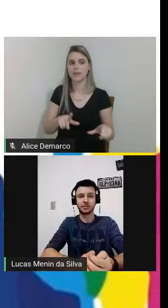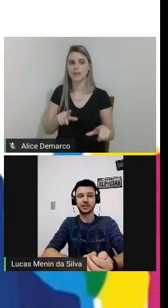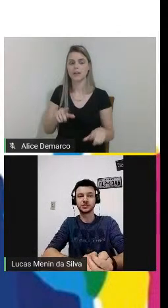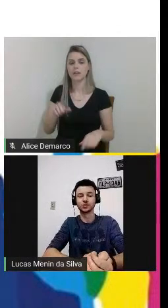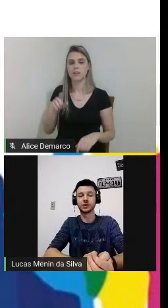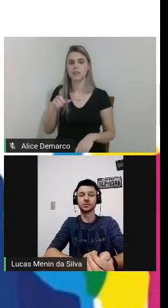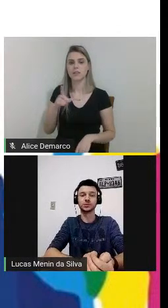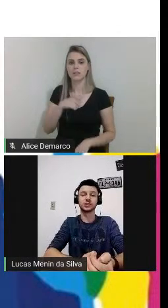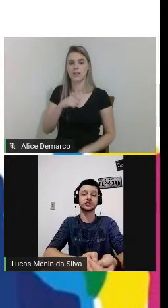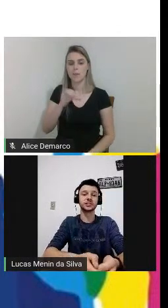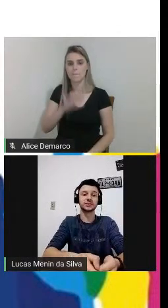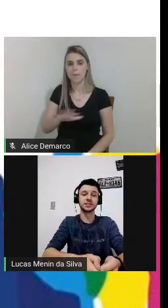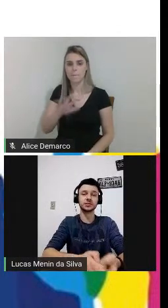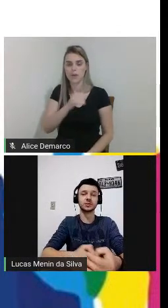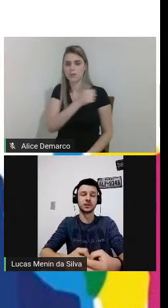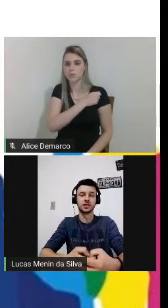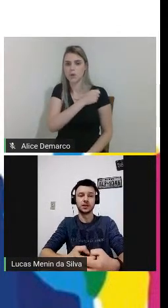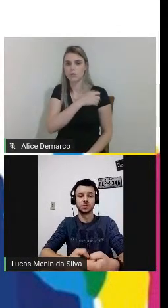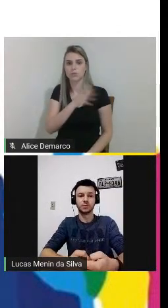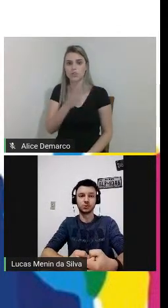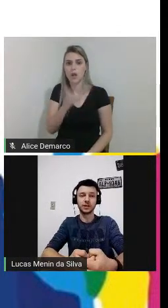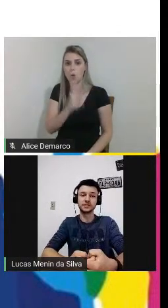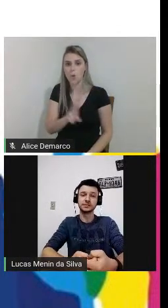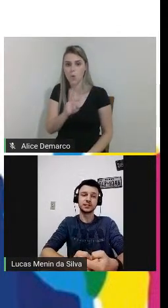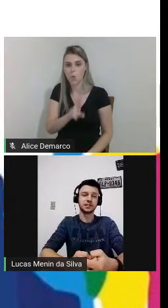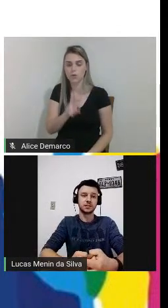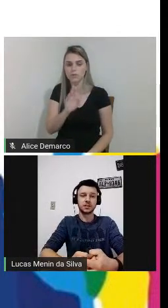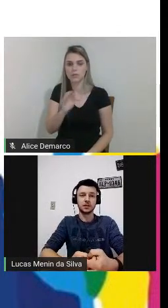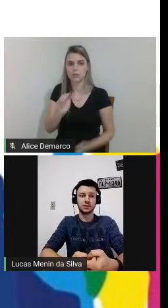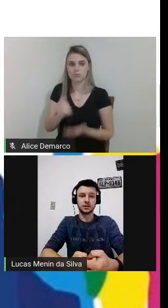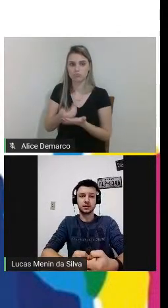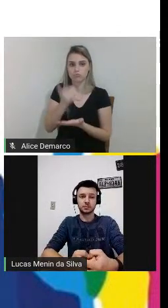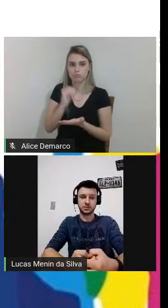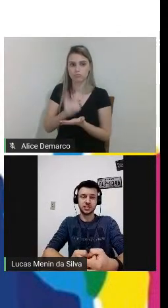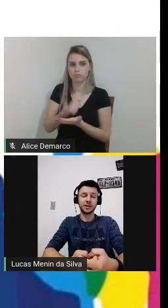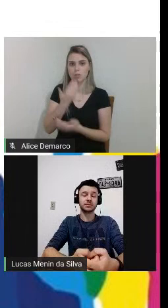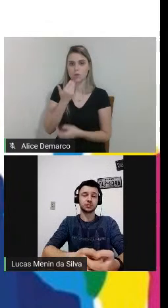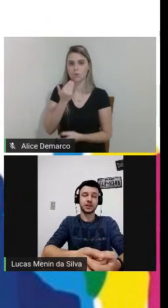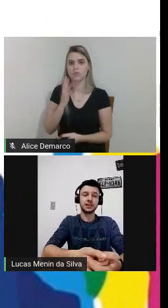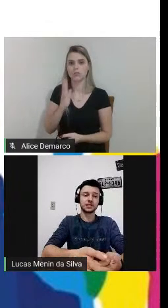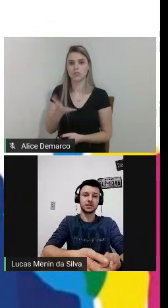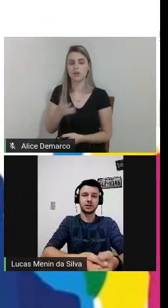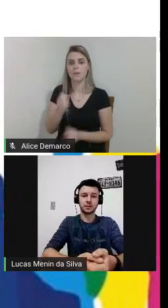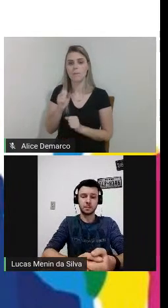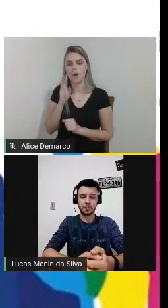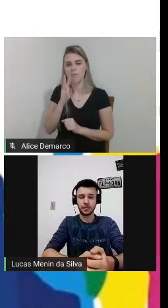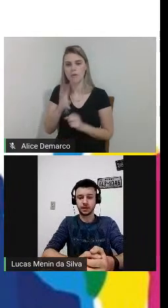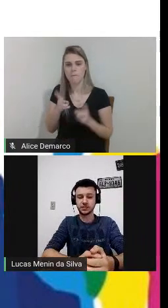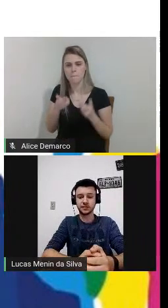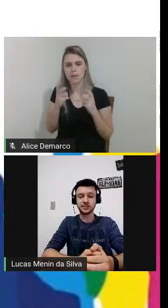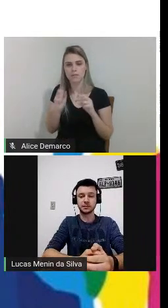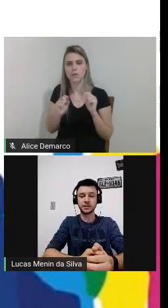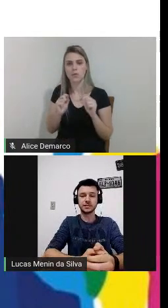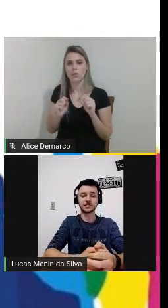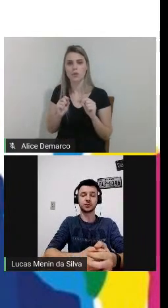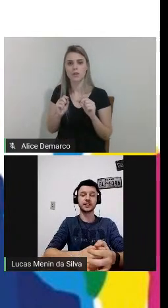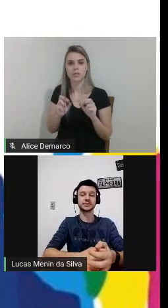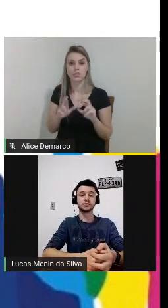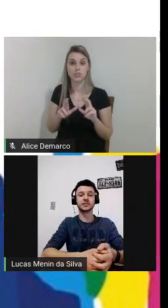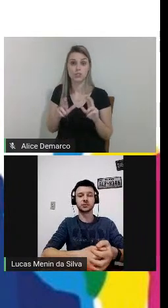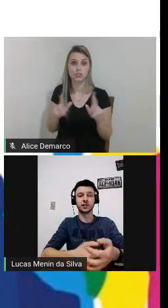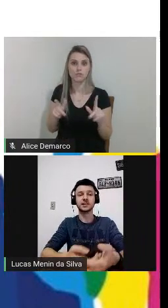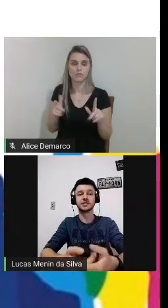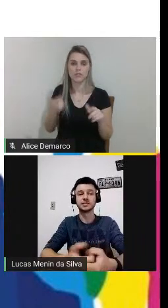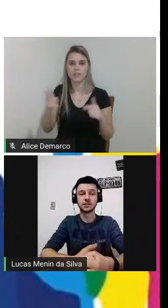temos uma imagem de um aluno já utilizando uma colher e já dá para notar que diferentemente das